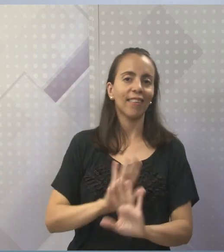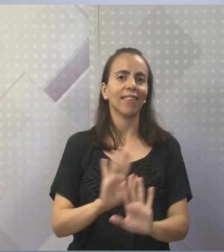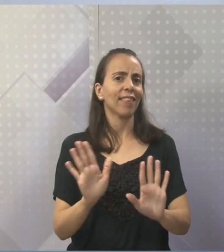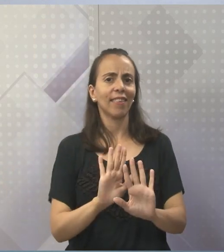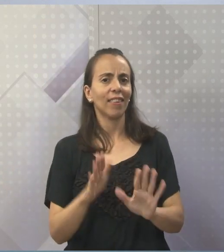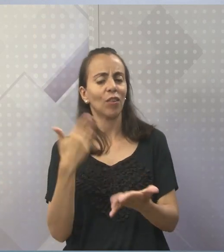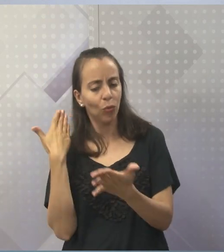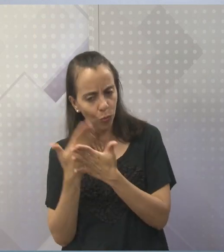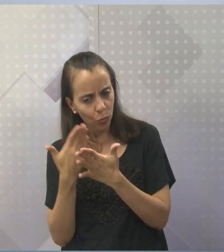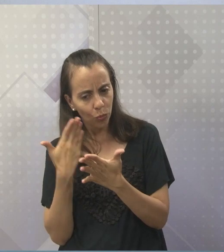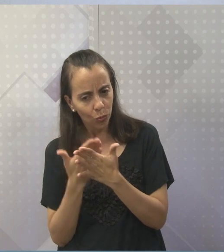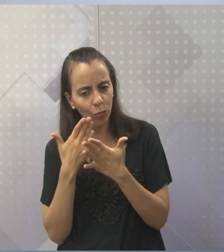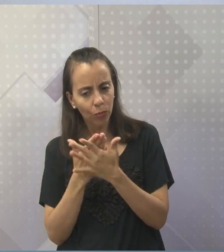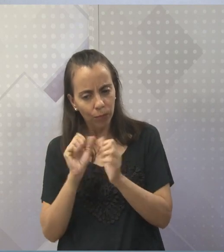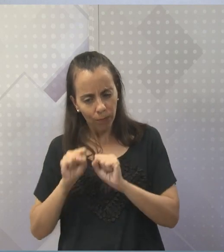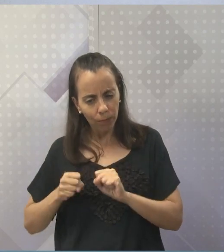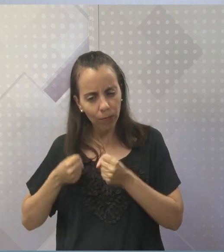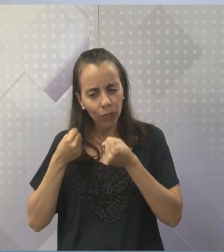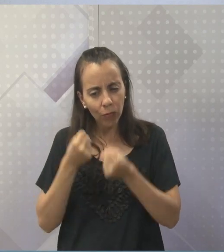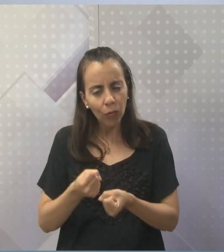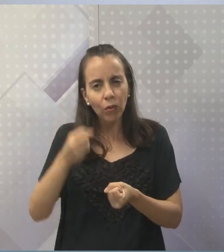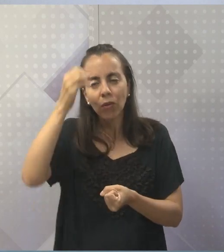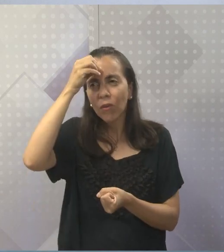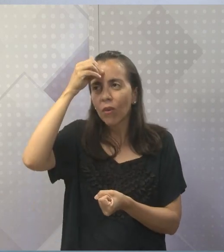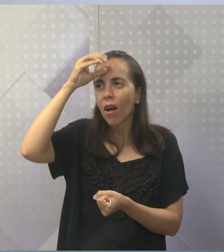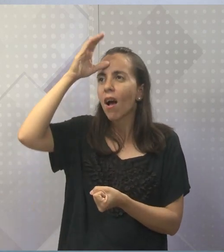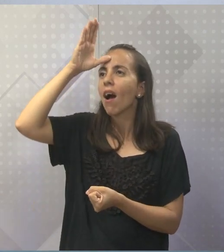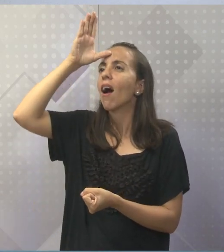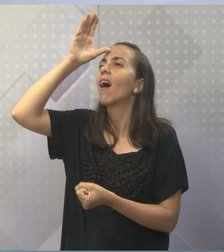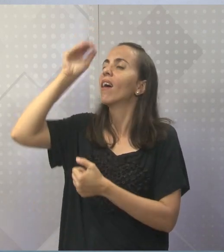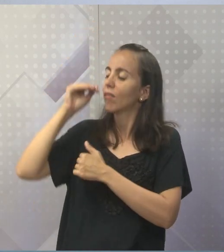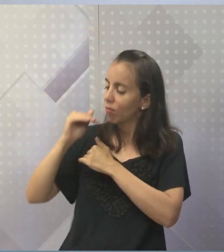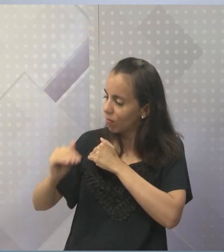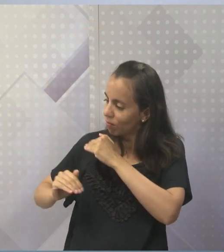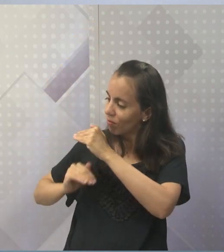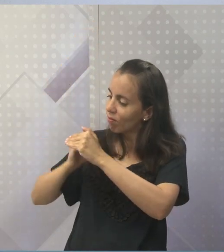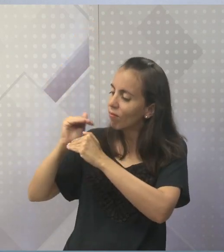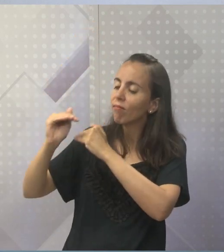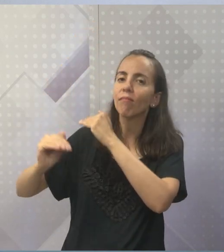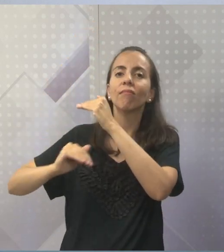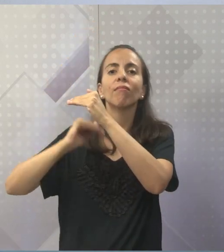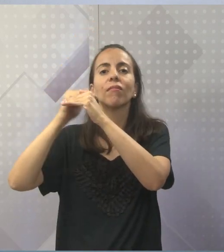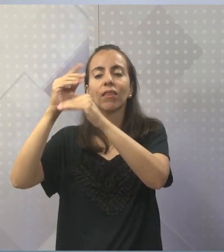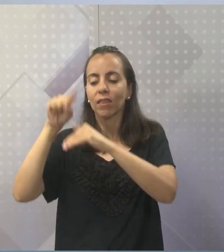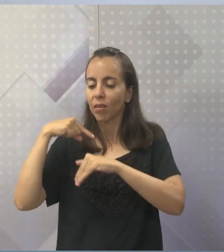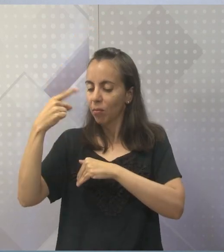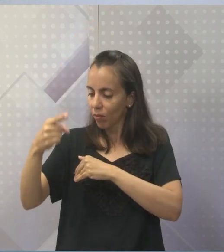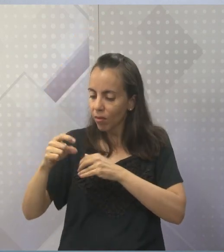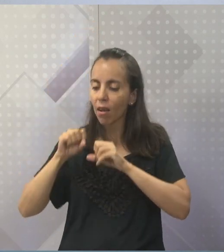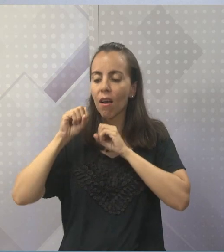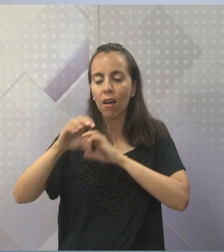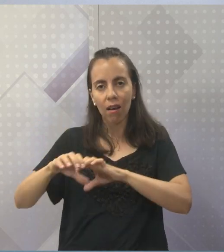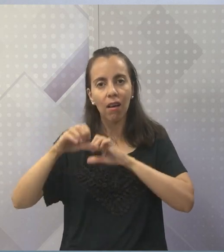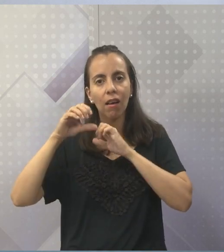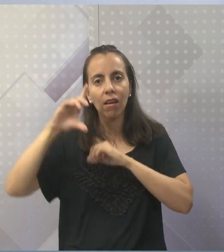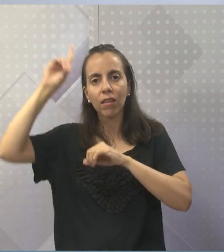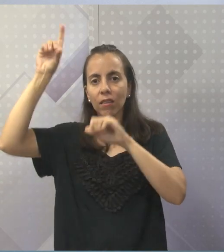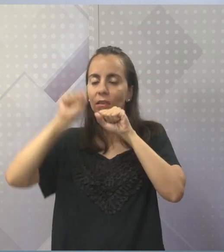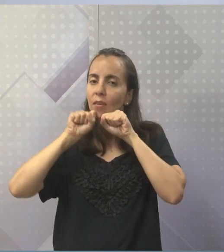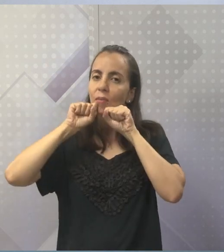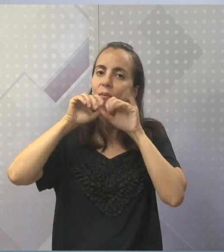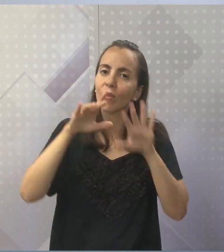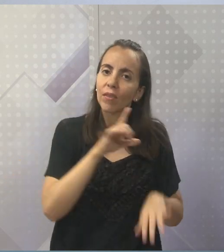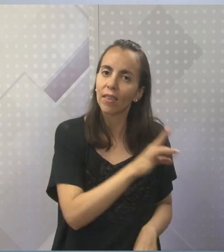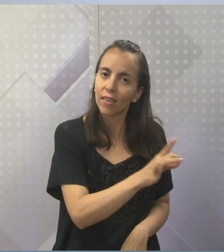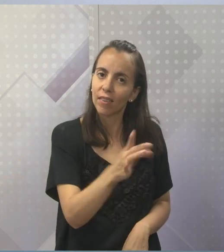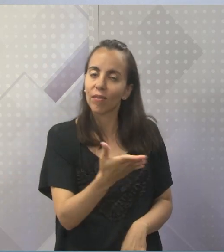estudando. Vamos buscar conhecimento. Porque conhecimento gera conhecimento para ser repassado, tá bom? Então, Deus abençoe a cada um de